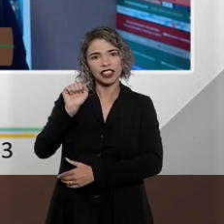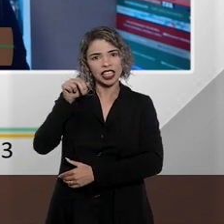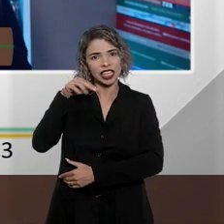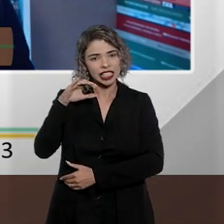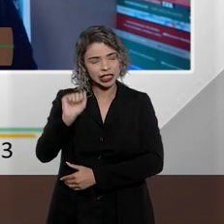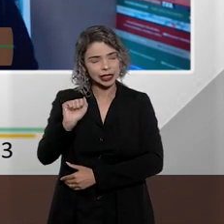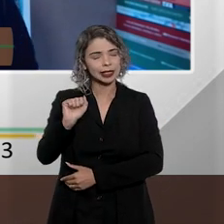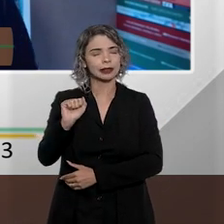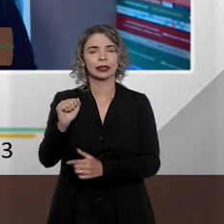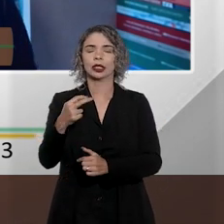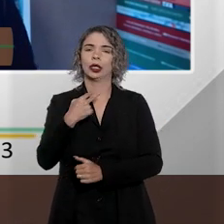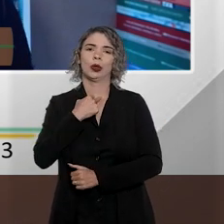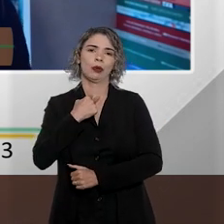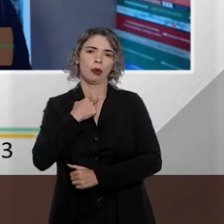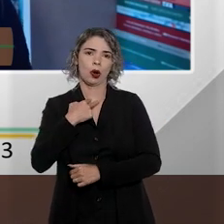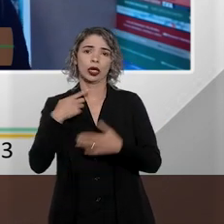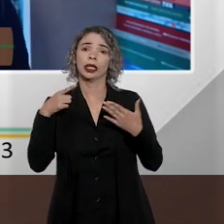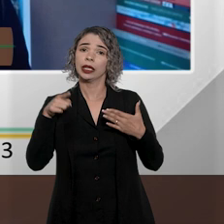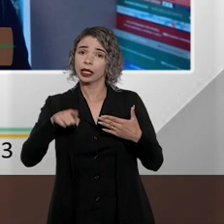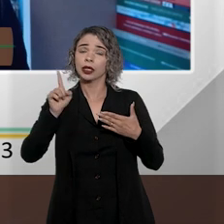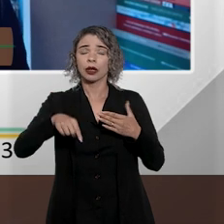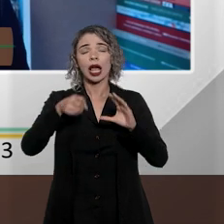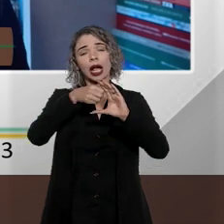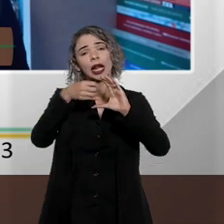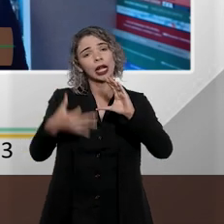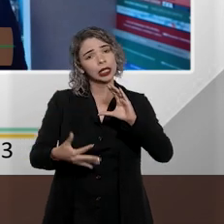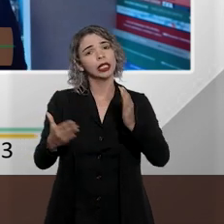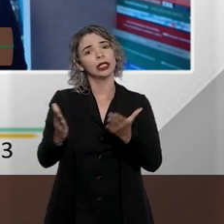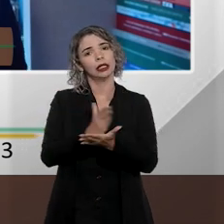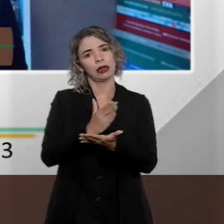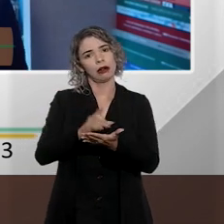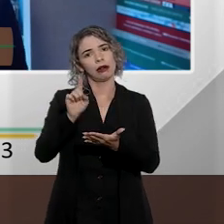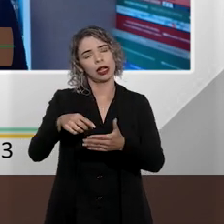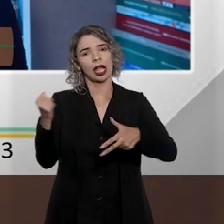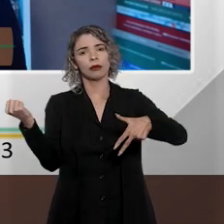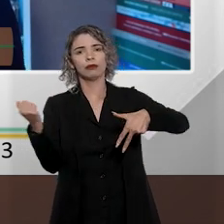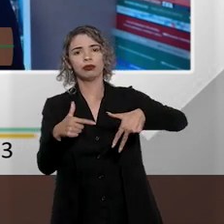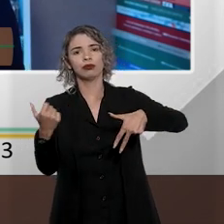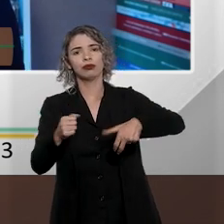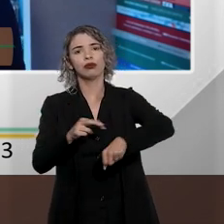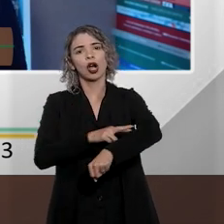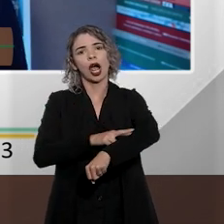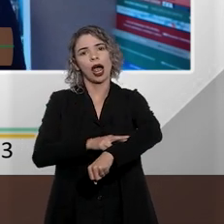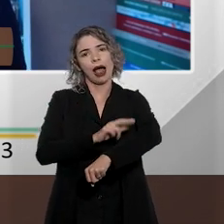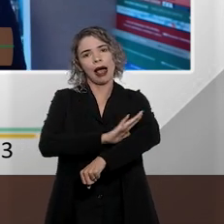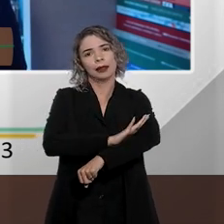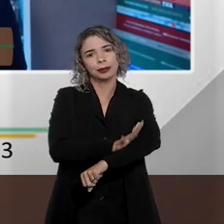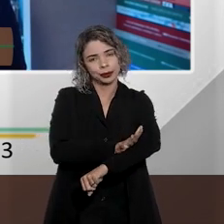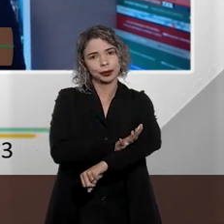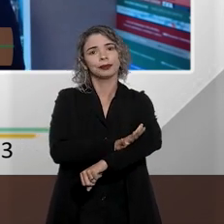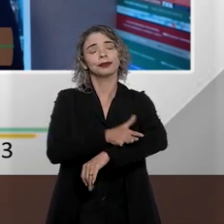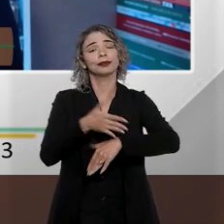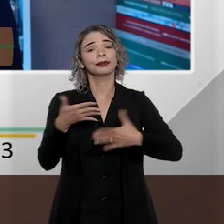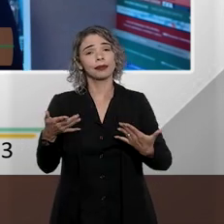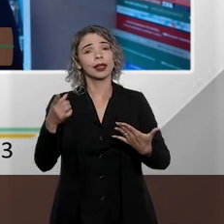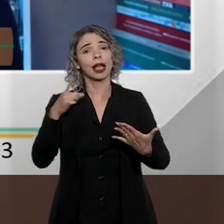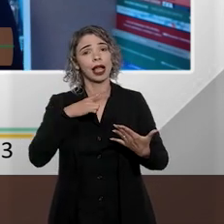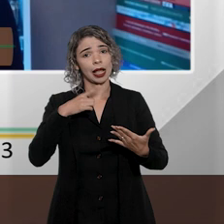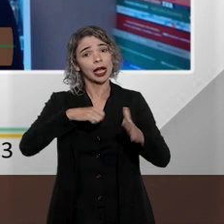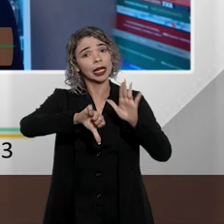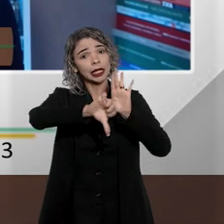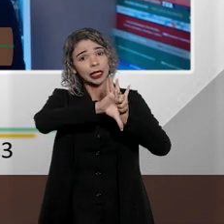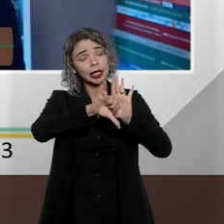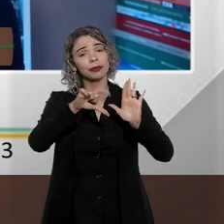segundo, repito, essa interpretação tradicional, aquilo que era a injúria racial do racismo. O racismo, portanto, um crime